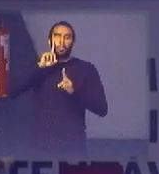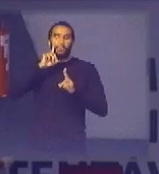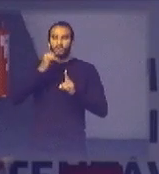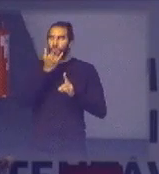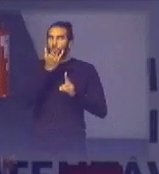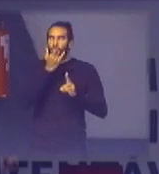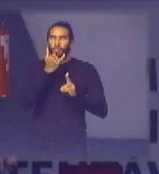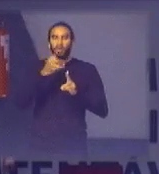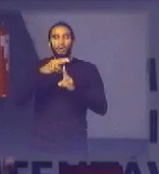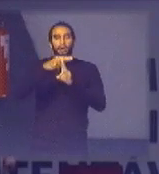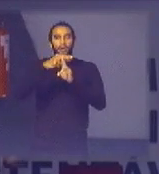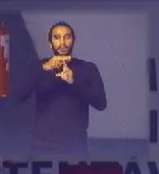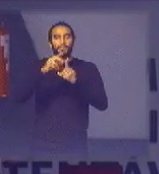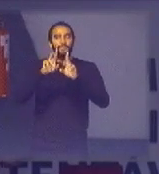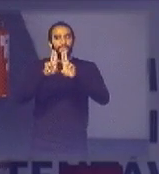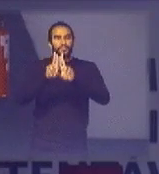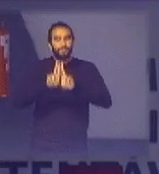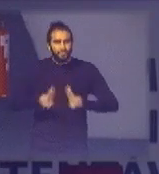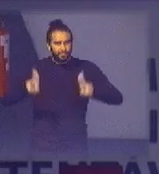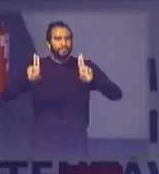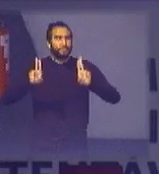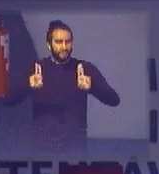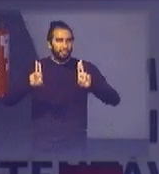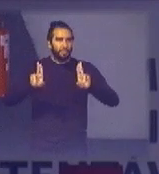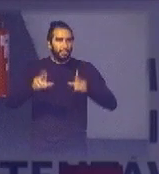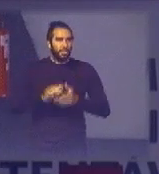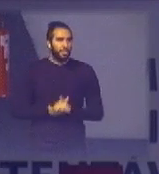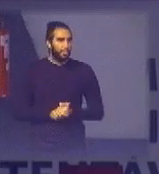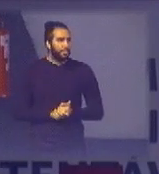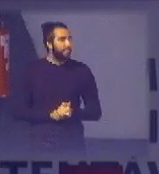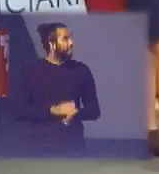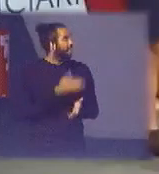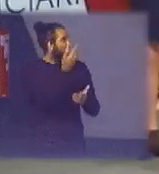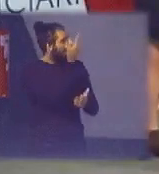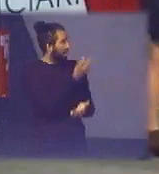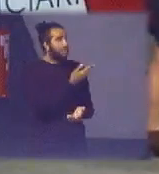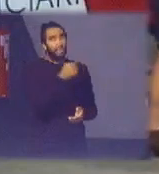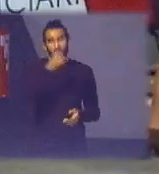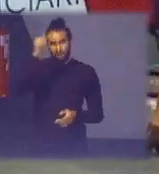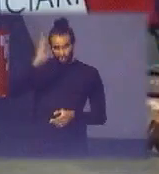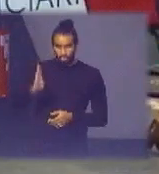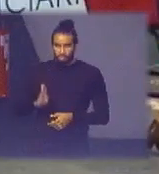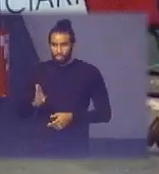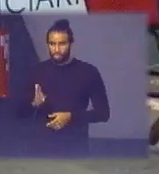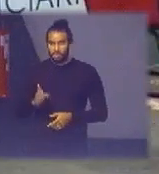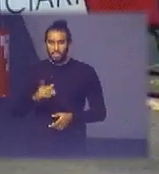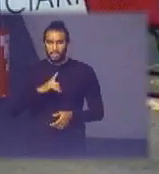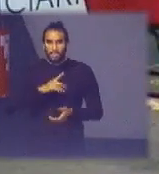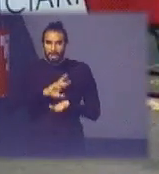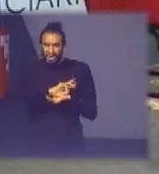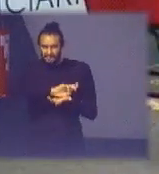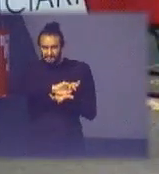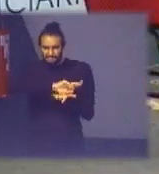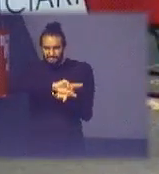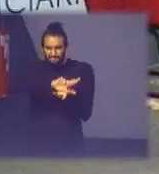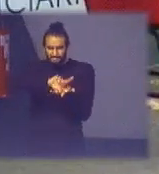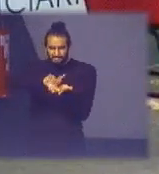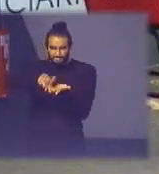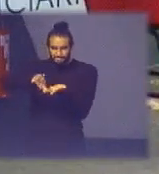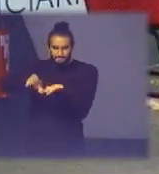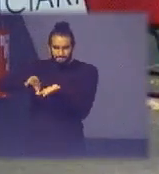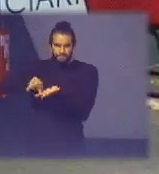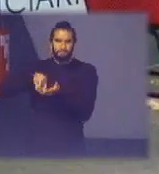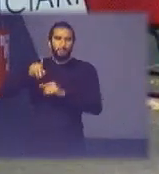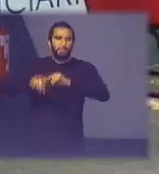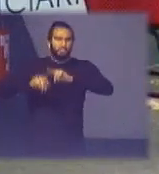esse levantamento em nível mundial e essa é a parcela então do Brasil a gente tem uma diversidade significativa de materiais alto